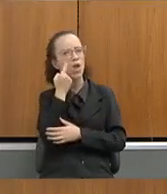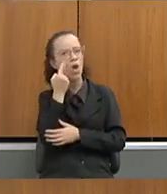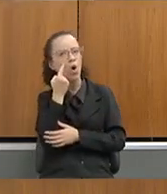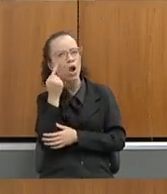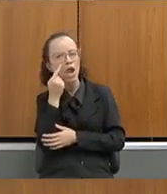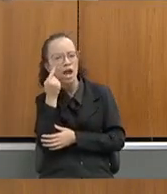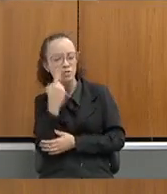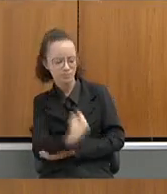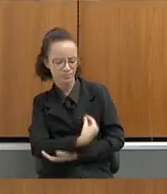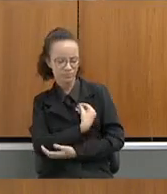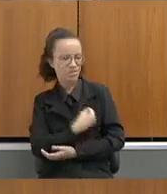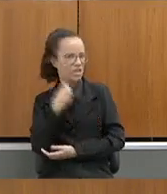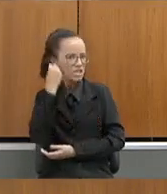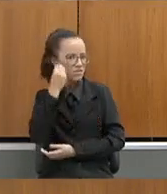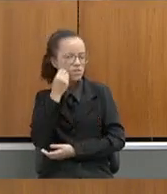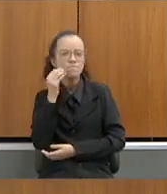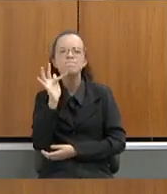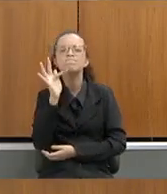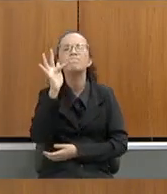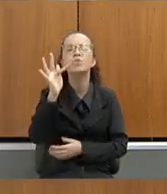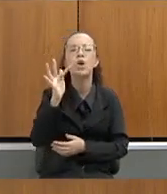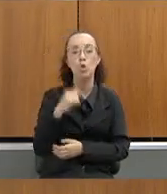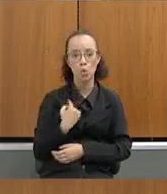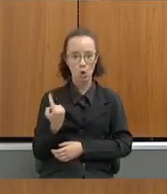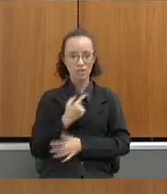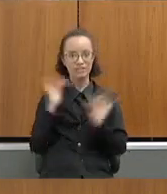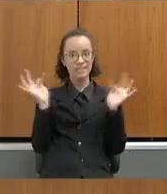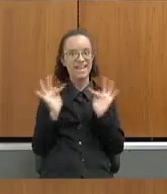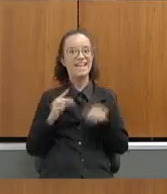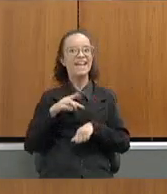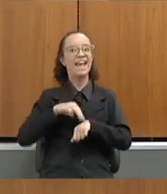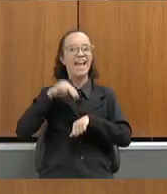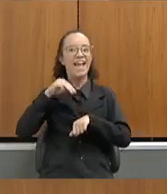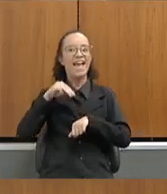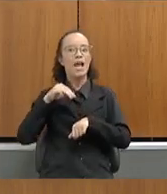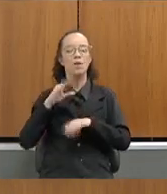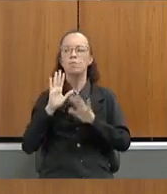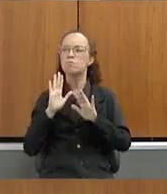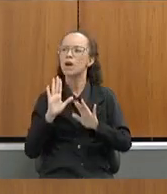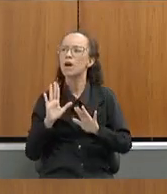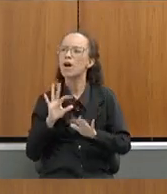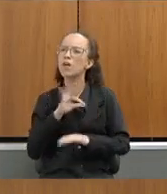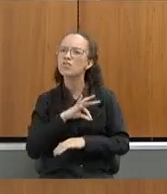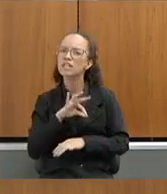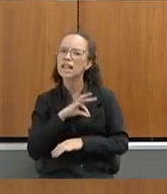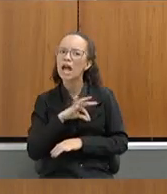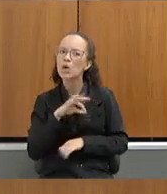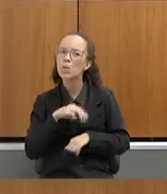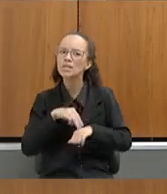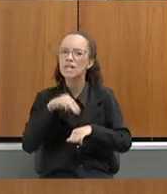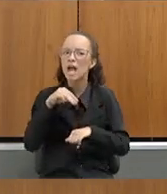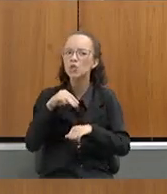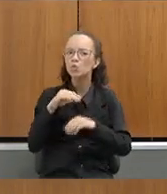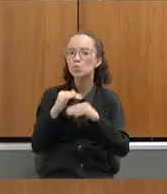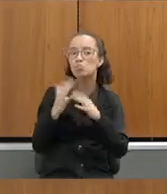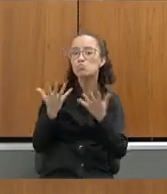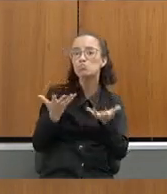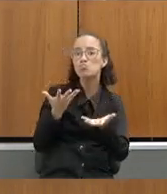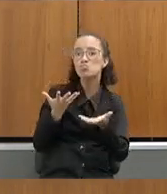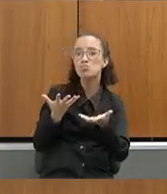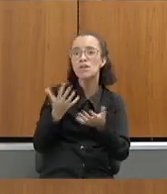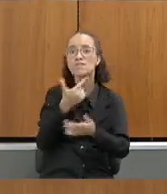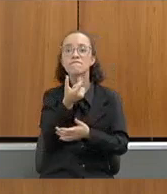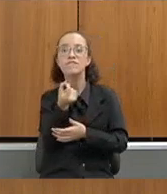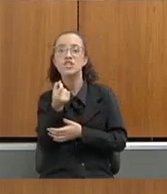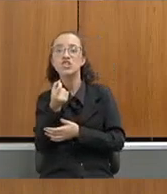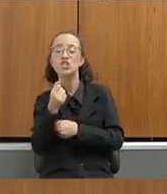carreira, estamos todos felizes com o mestrado. Ninguém vai receber pelo mestrado. Daqui a 20 anos que alguém recebe pelo